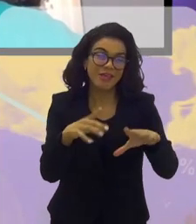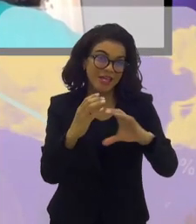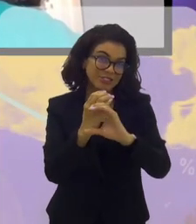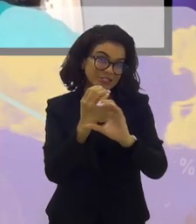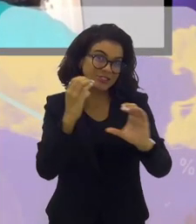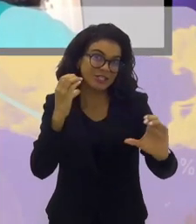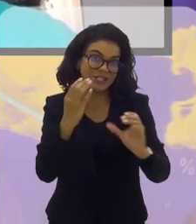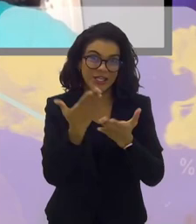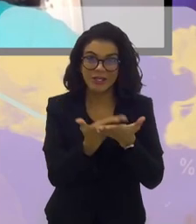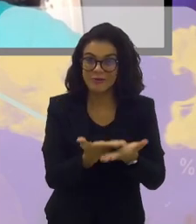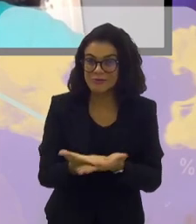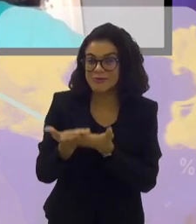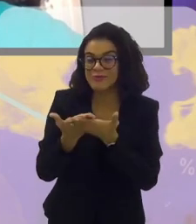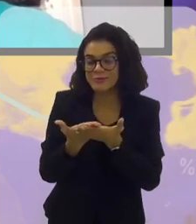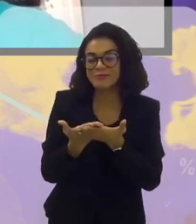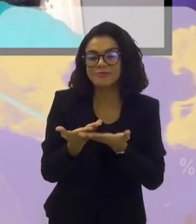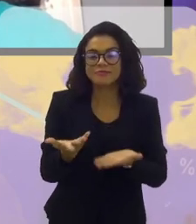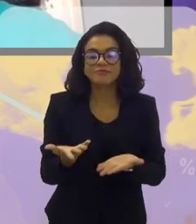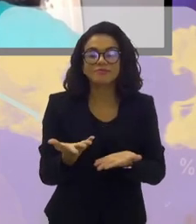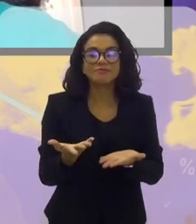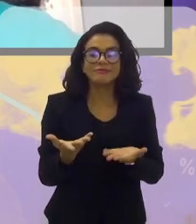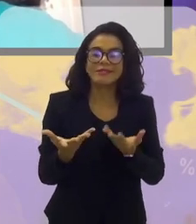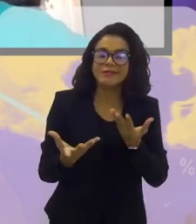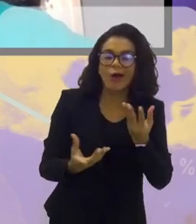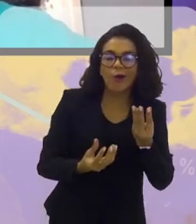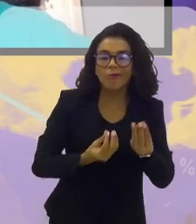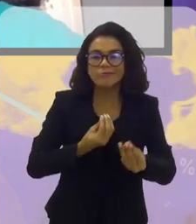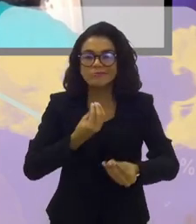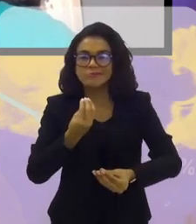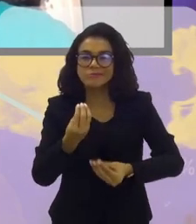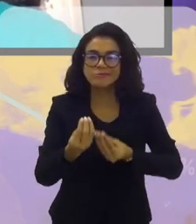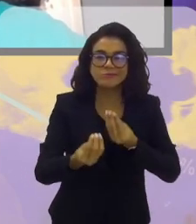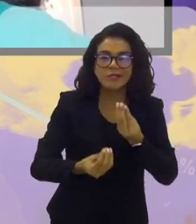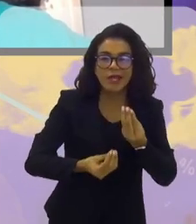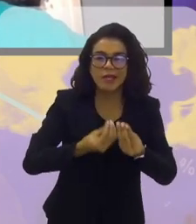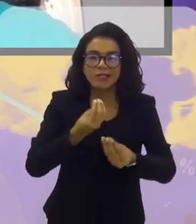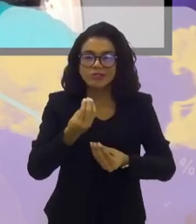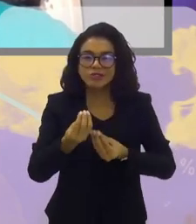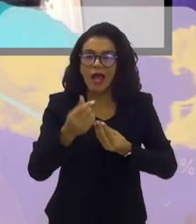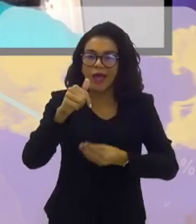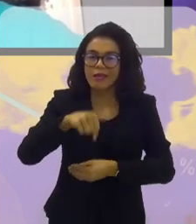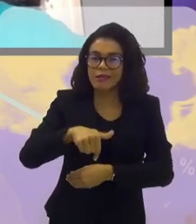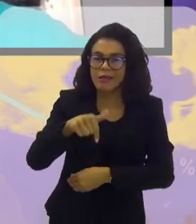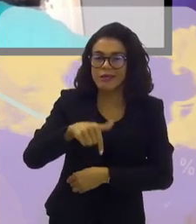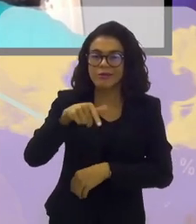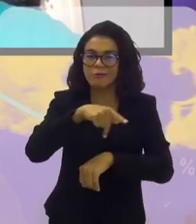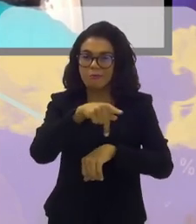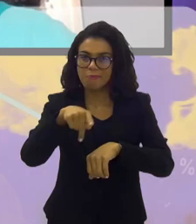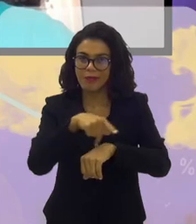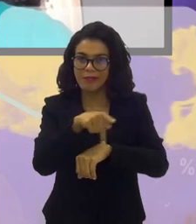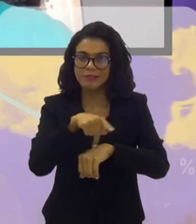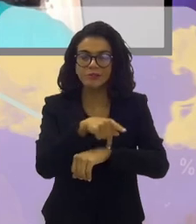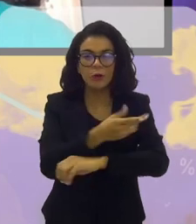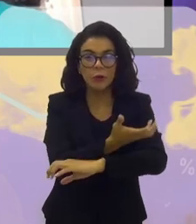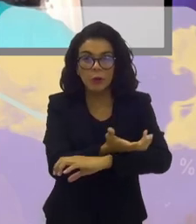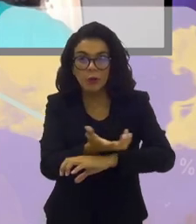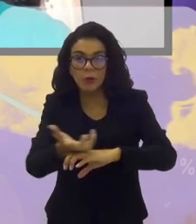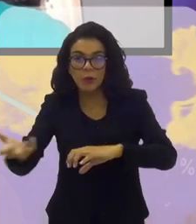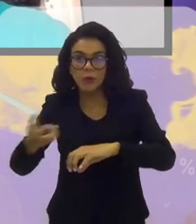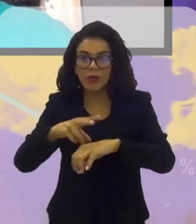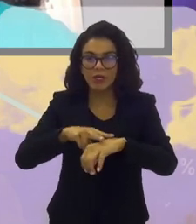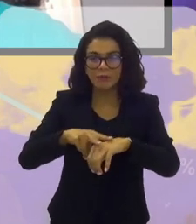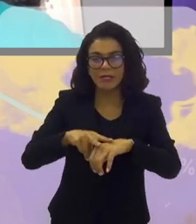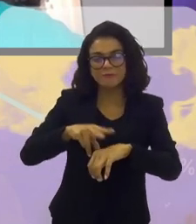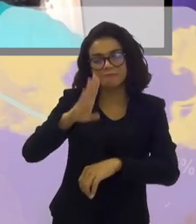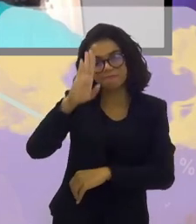engenheiro agrônomo. E as coisas têm acontecido aqui no nosso país desse jeito, o gramado, principalmente